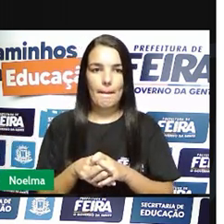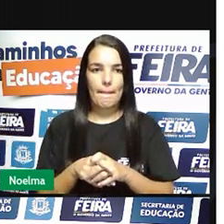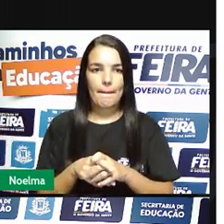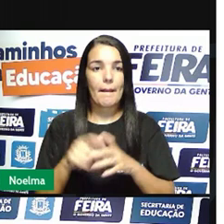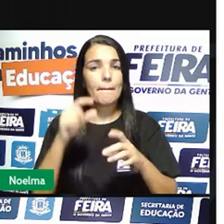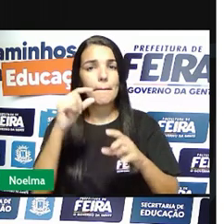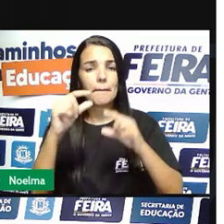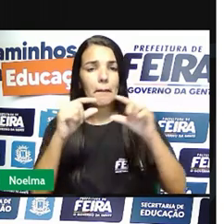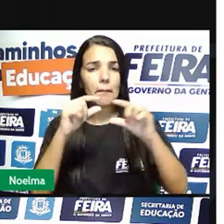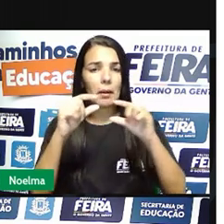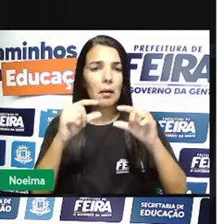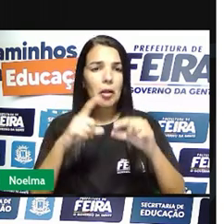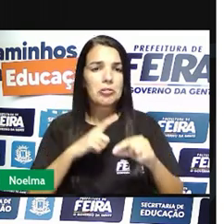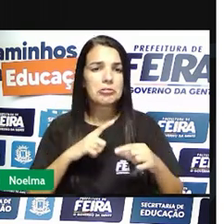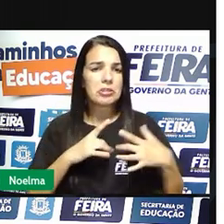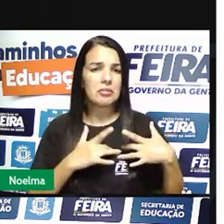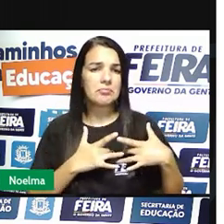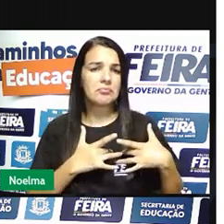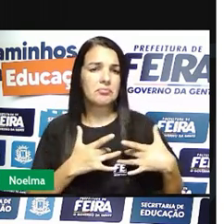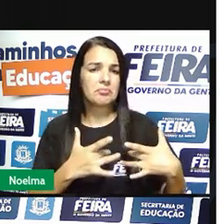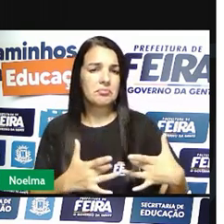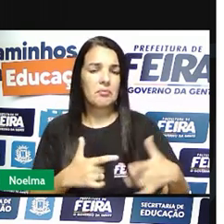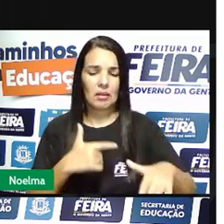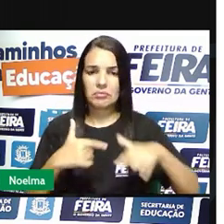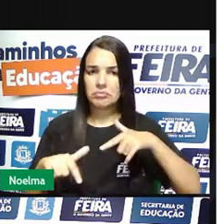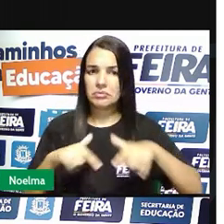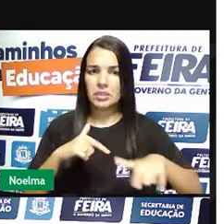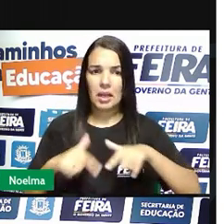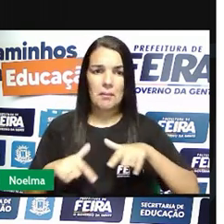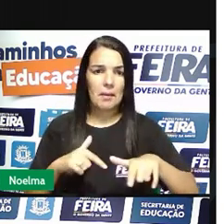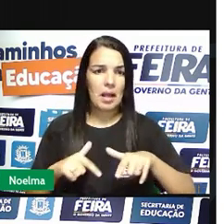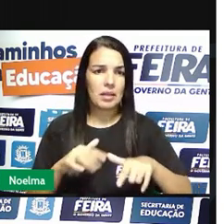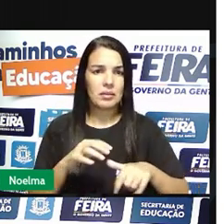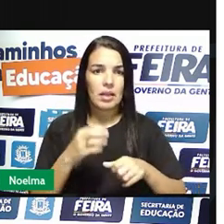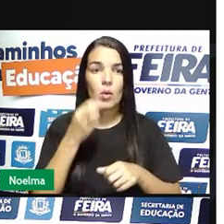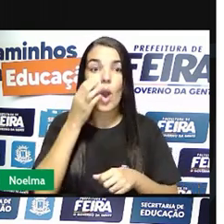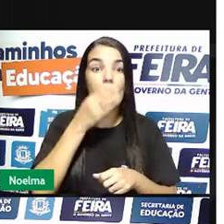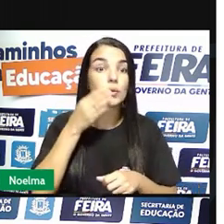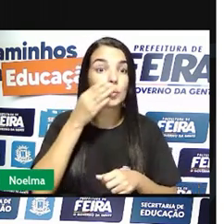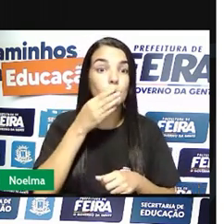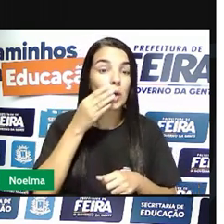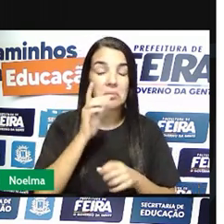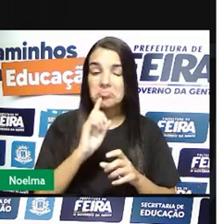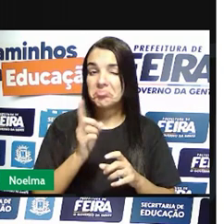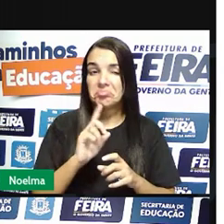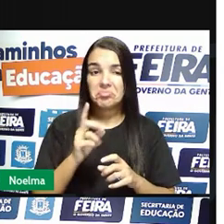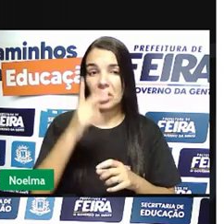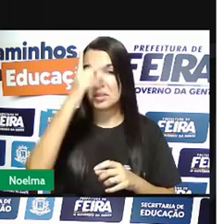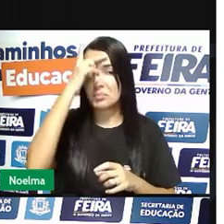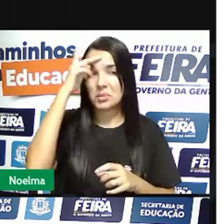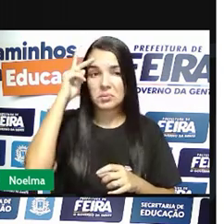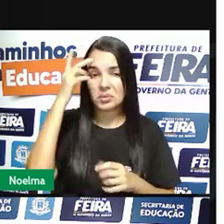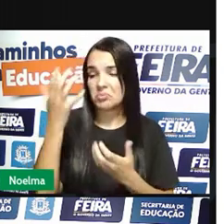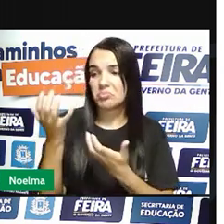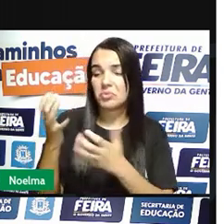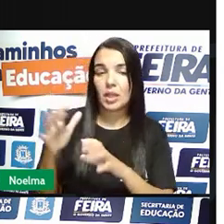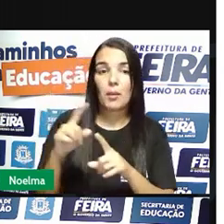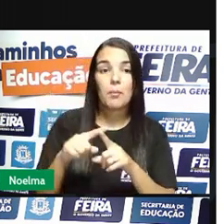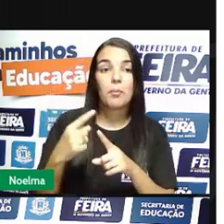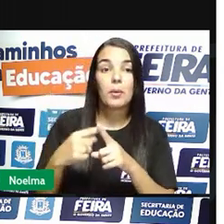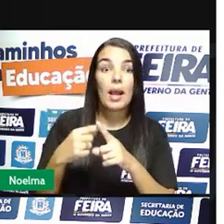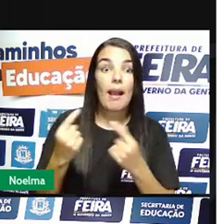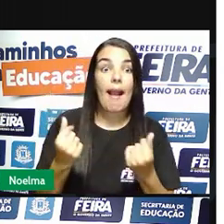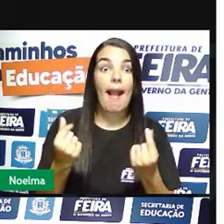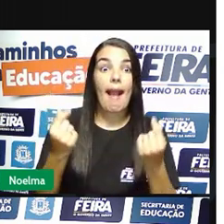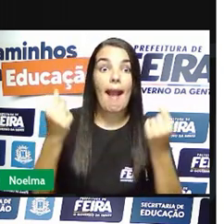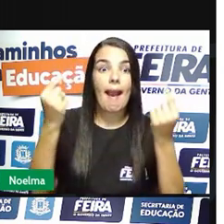Poucos se dedicavam à atividade, né? Era uma atividade muito cara. Por isso que poucas pessoas eram senhores de engenho.